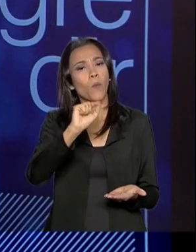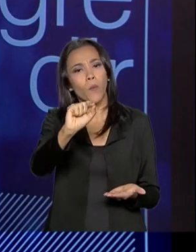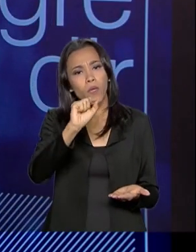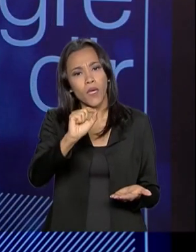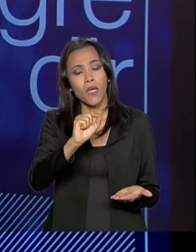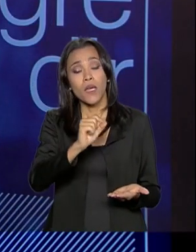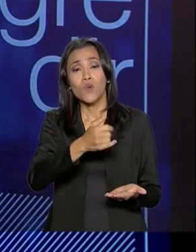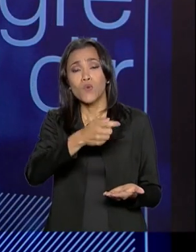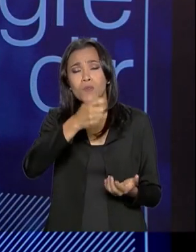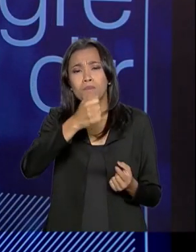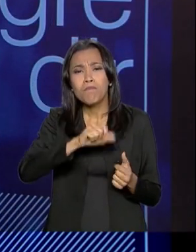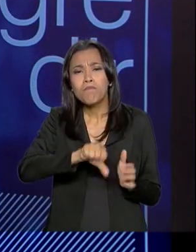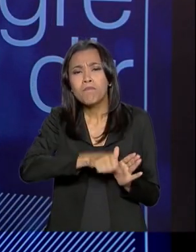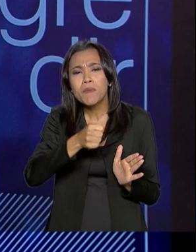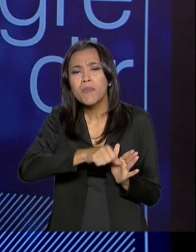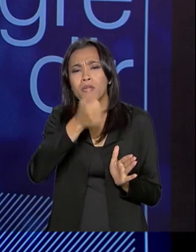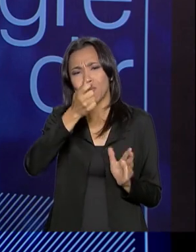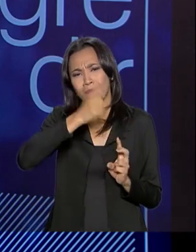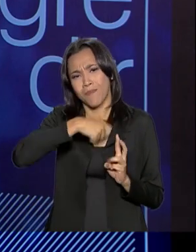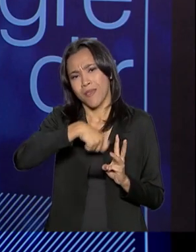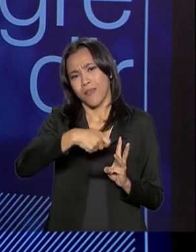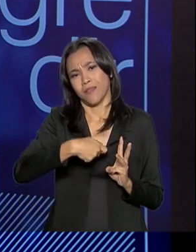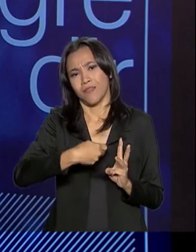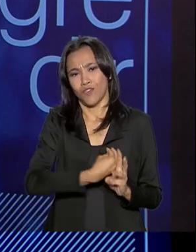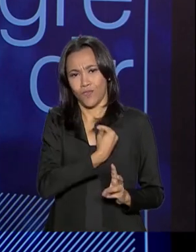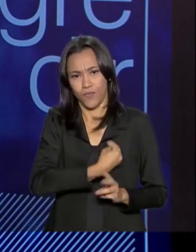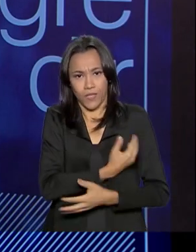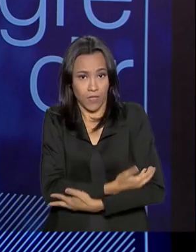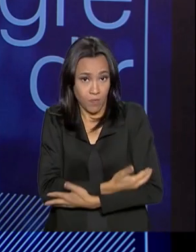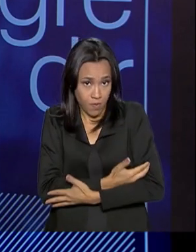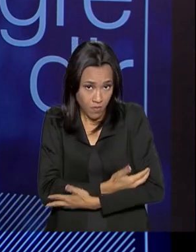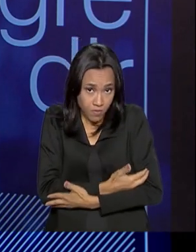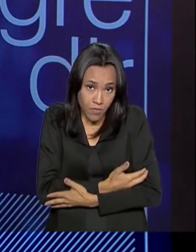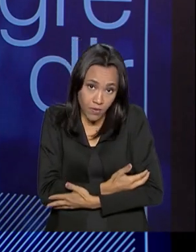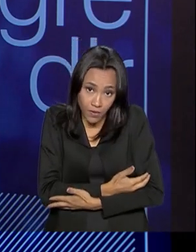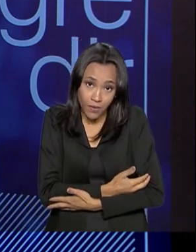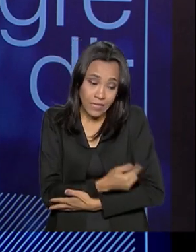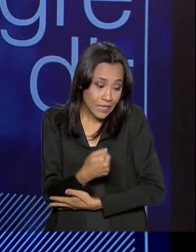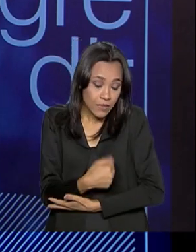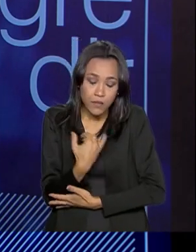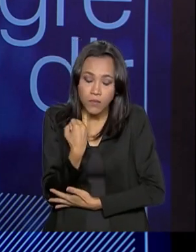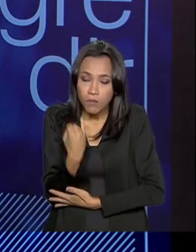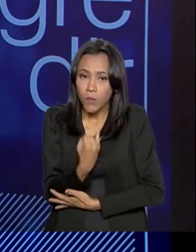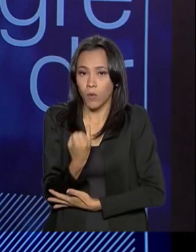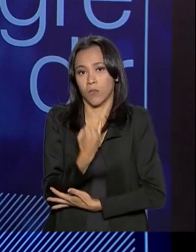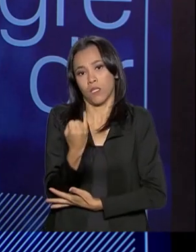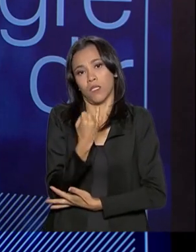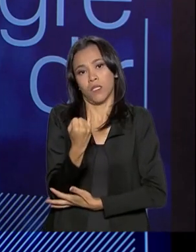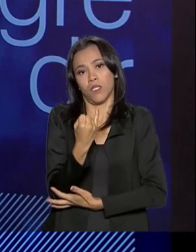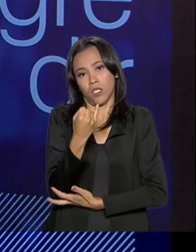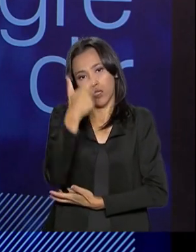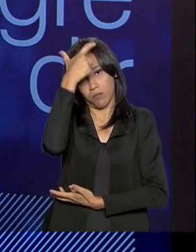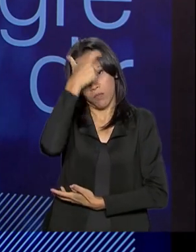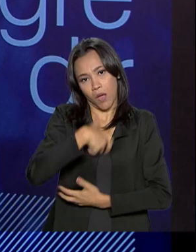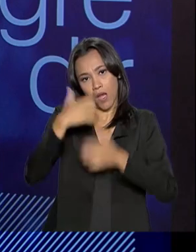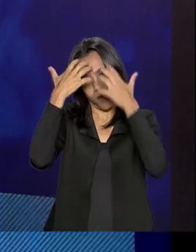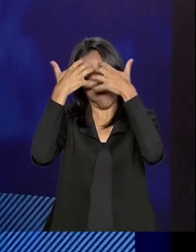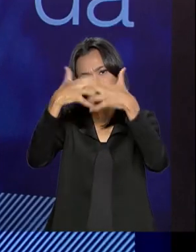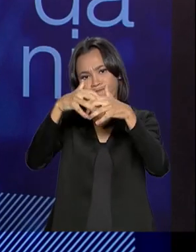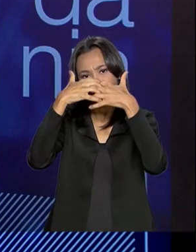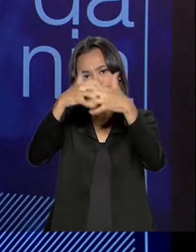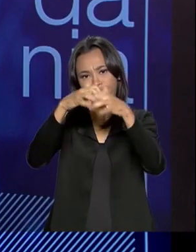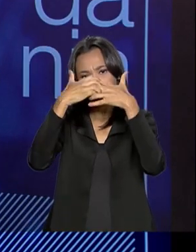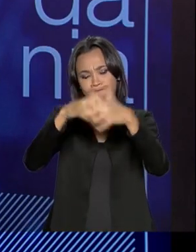primeiros meses de vida, os primeiros anos de vida, são decisivos na formação das competências